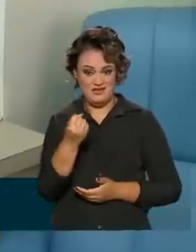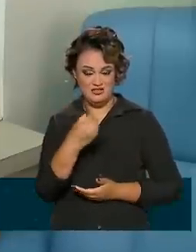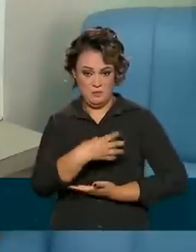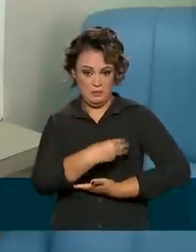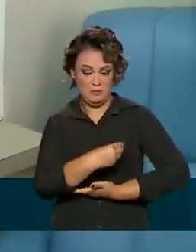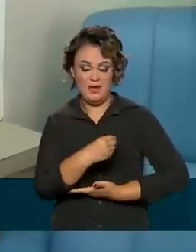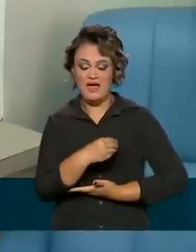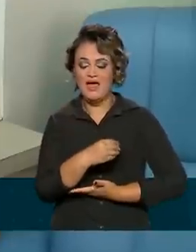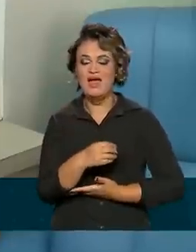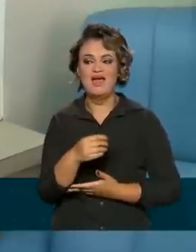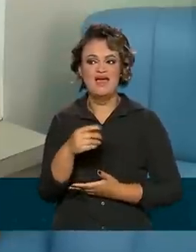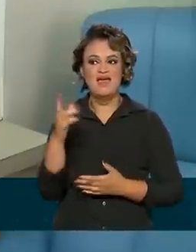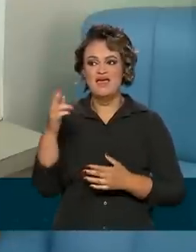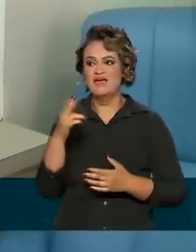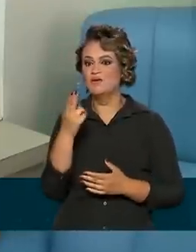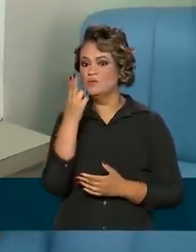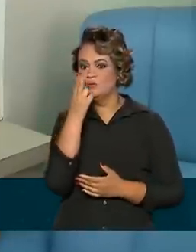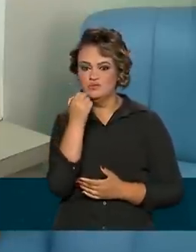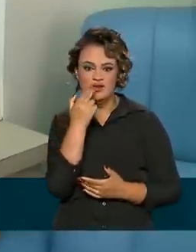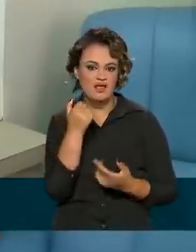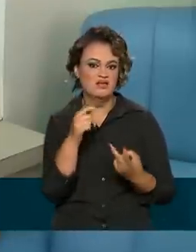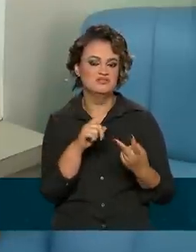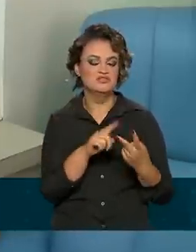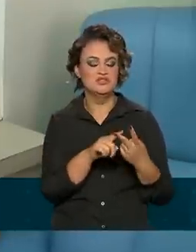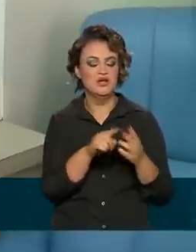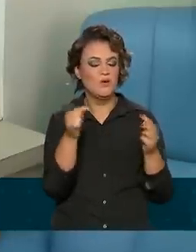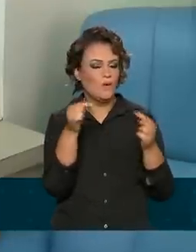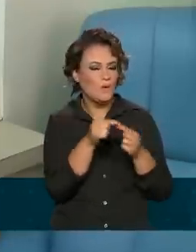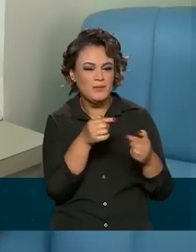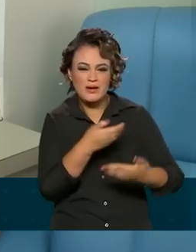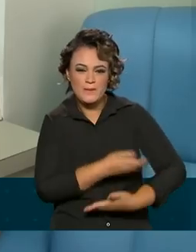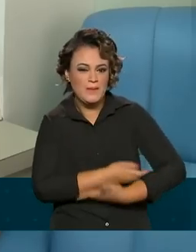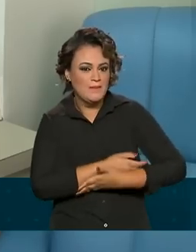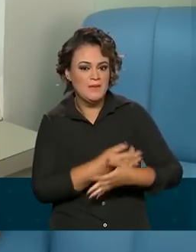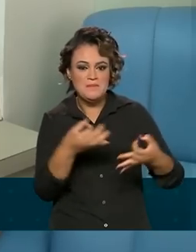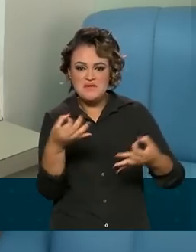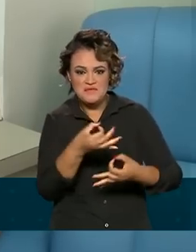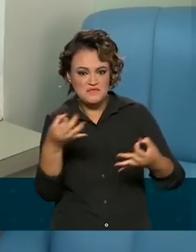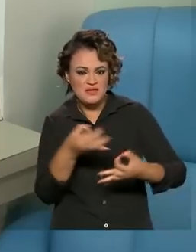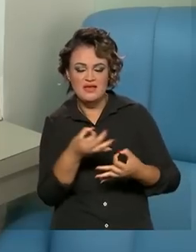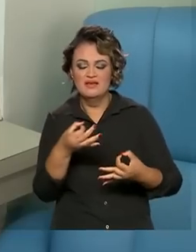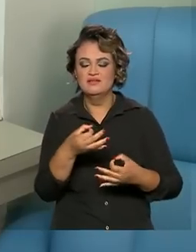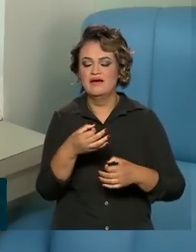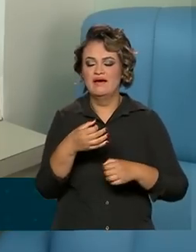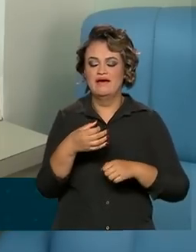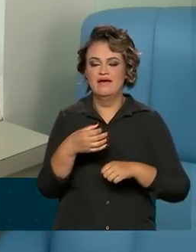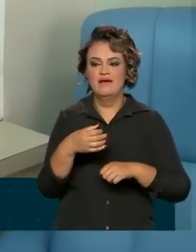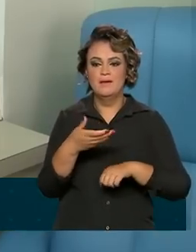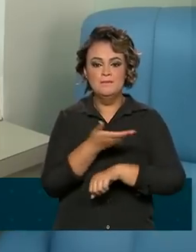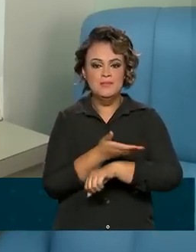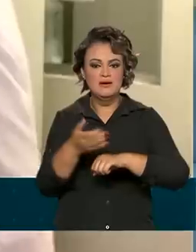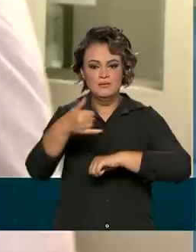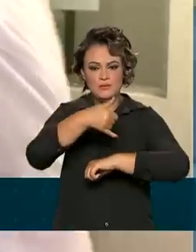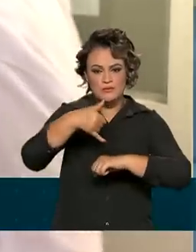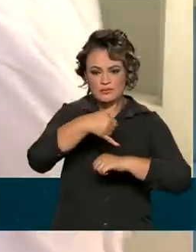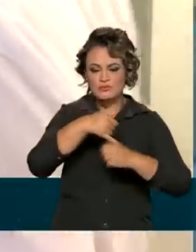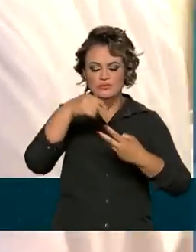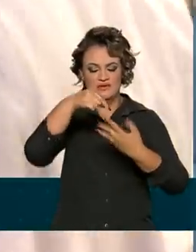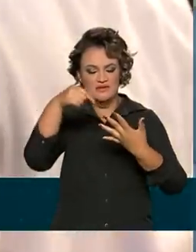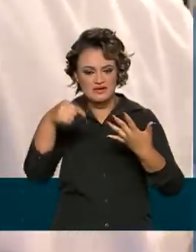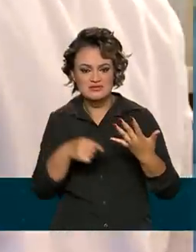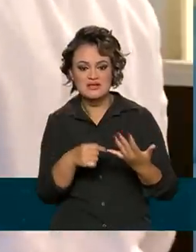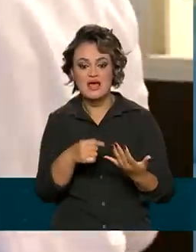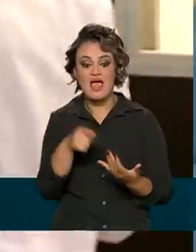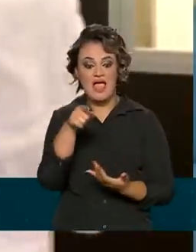indicado. Seus nutrientes são específicos para aquele bebê. A gordura, a proteína, é um alimento